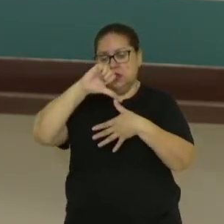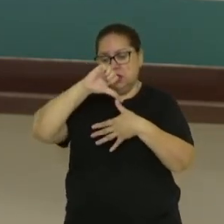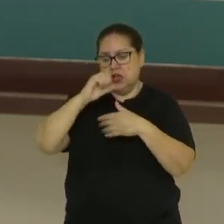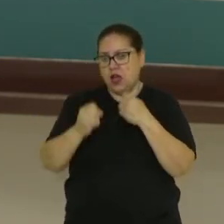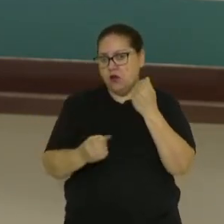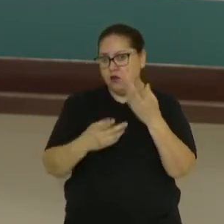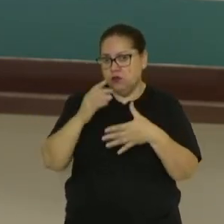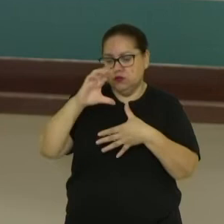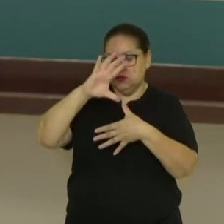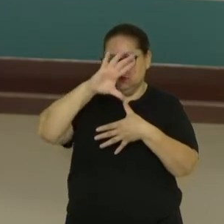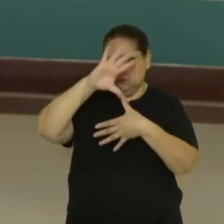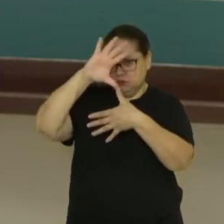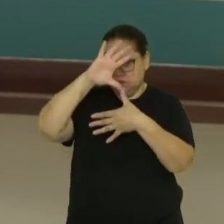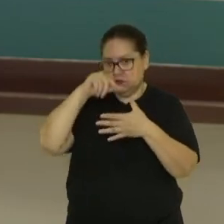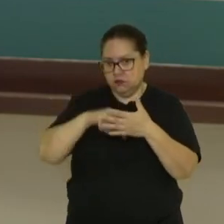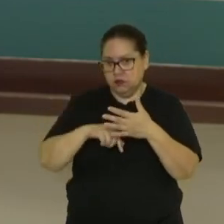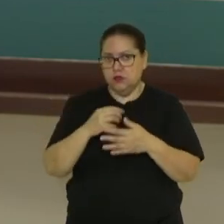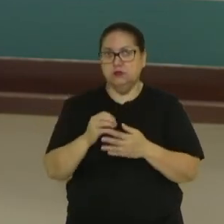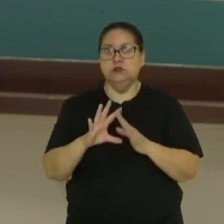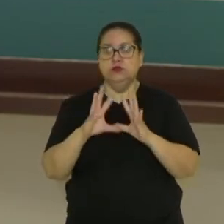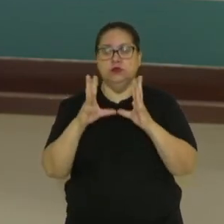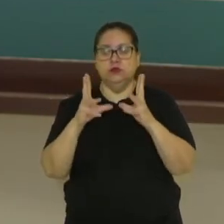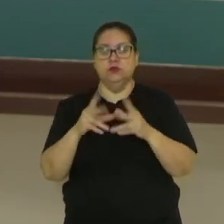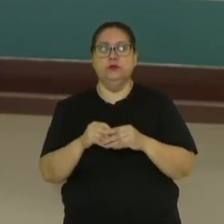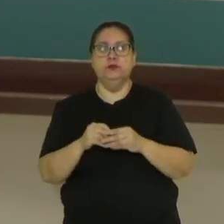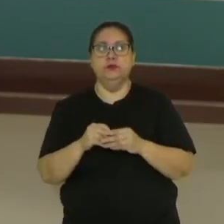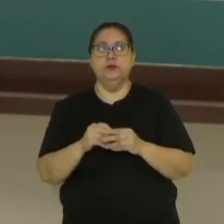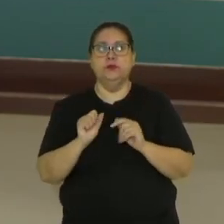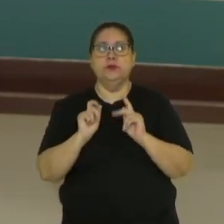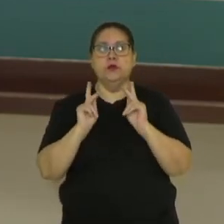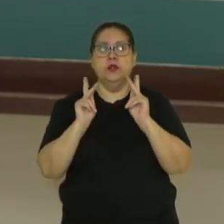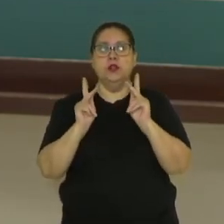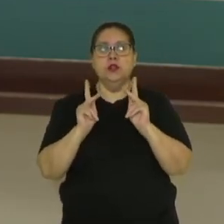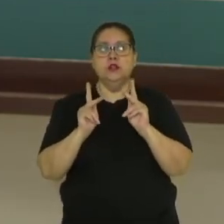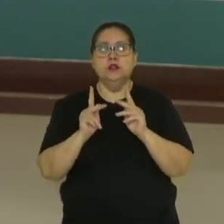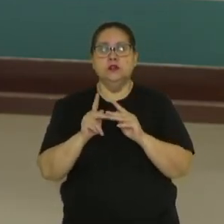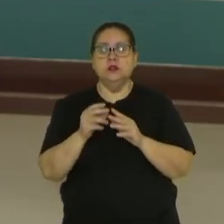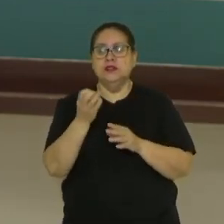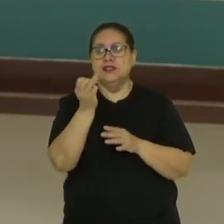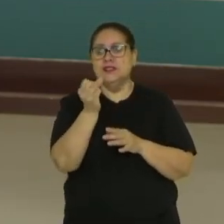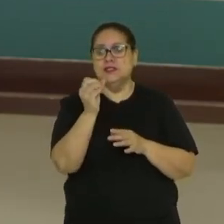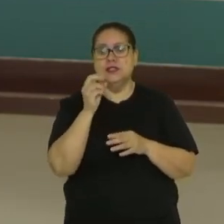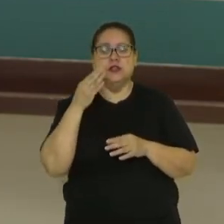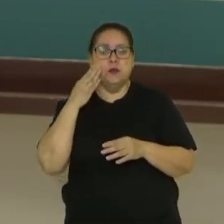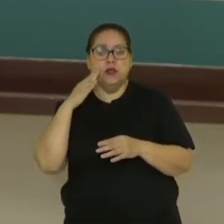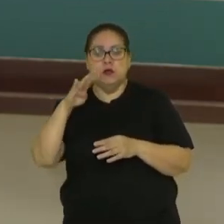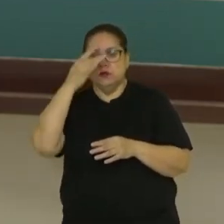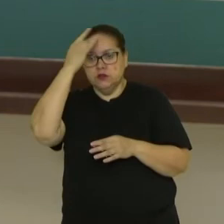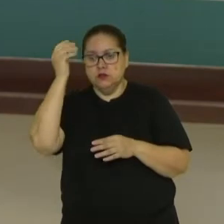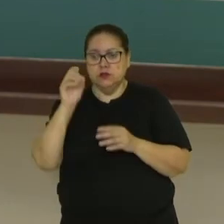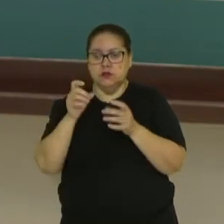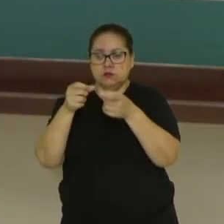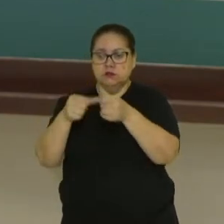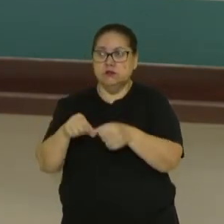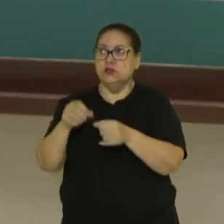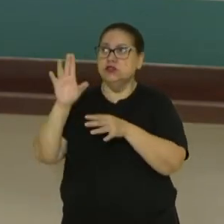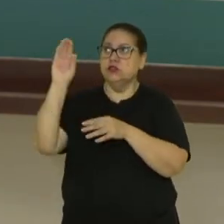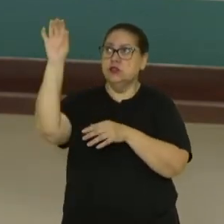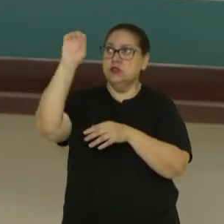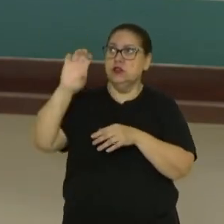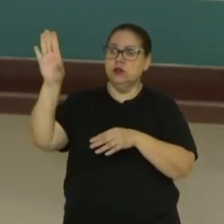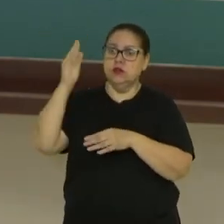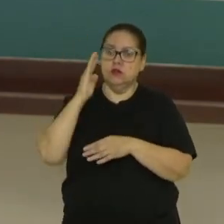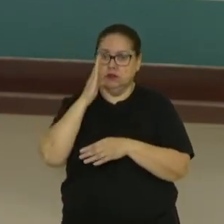fluxo ali em direção ao resto da América Latina, ok? Então, cerca de 60 milhões de pessoas deixaram a Europa e foram em direção,